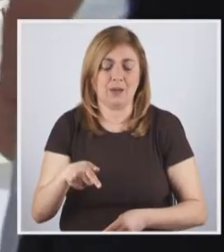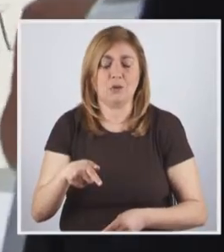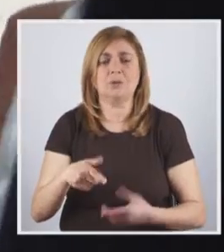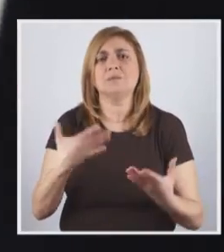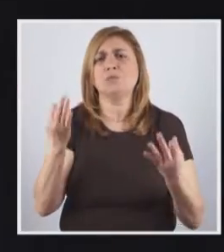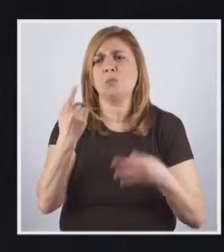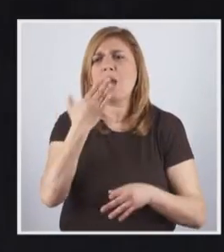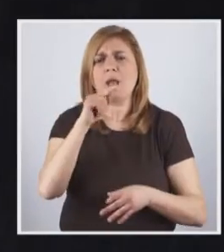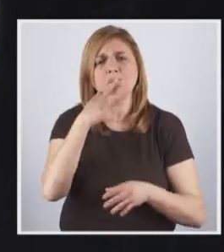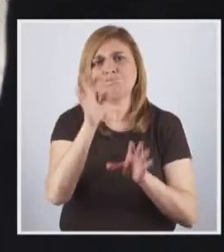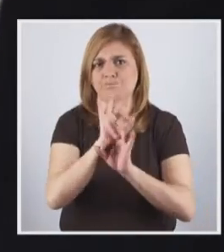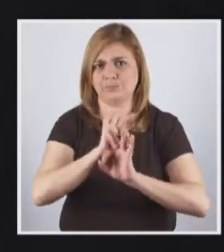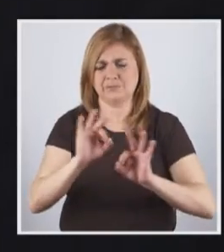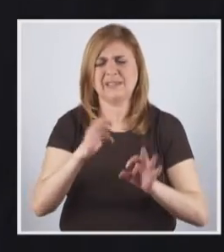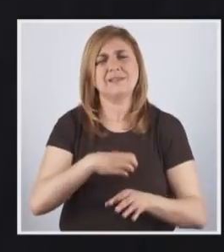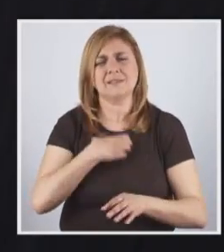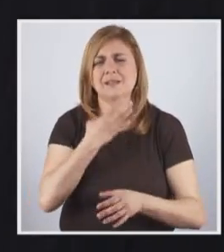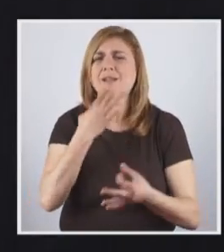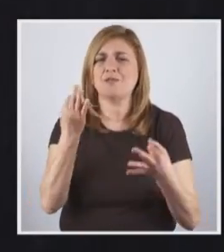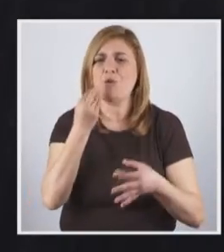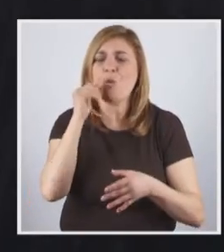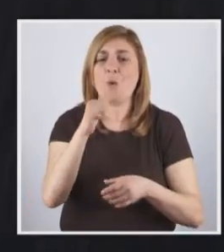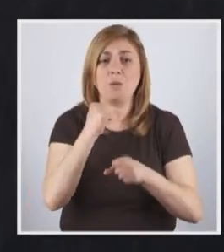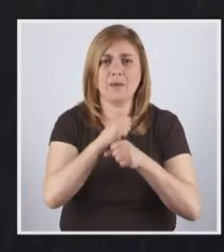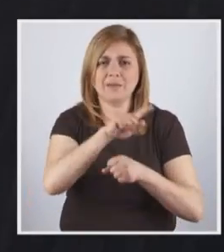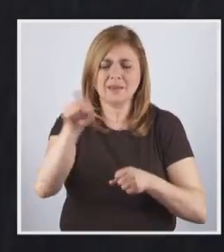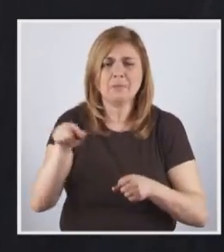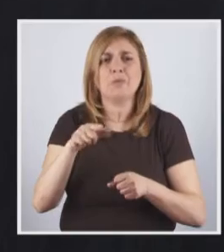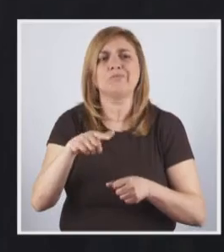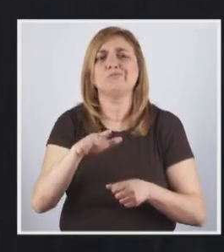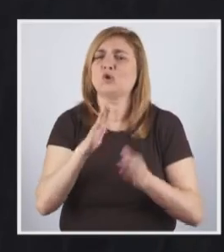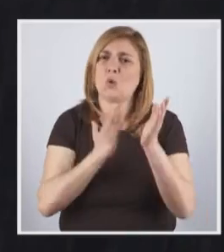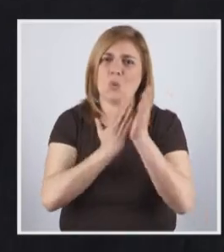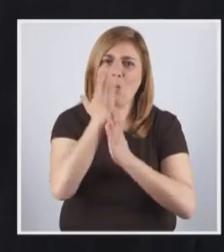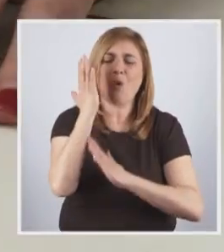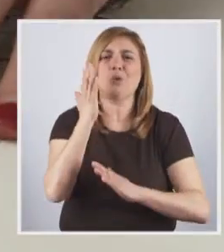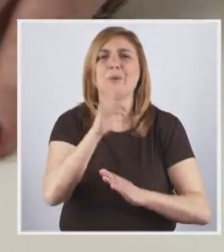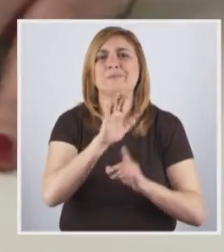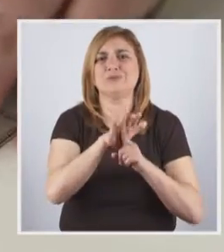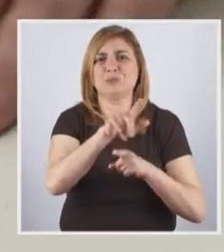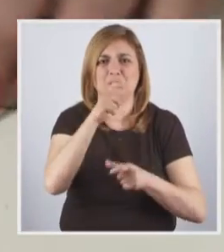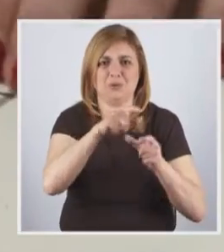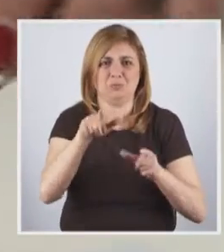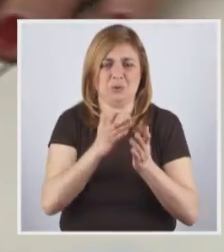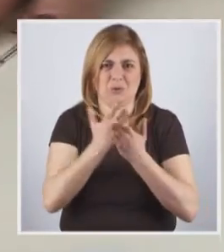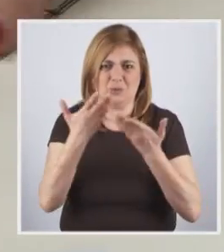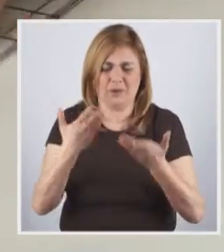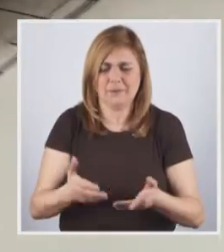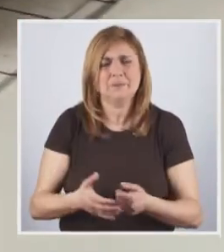de Direito. Apesar de ter sido uma aluna brilhante, sentiu na pele como o mercado de trabalho continua cheio de preconceitos. O principal episódio de